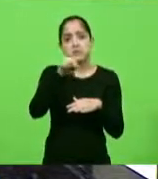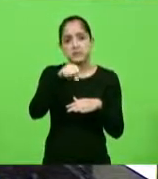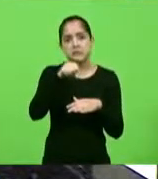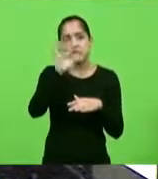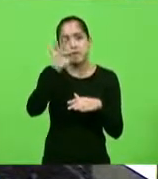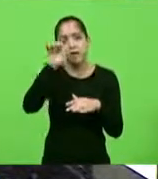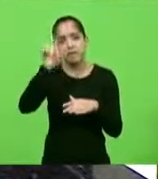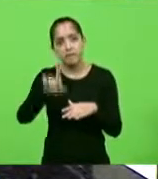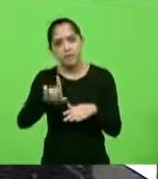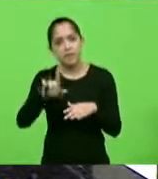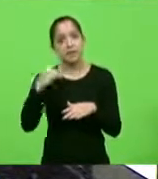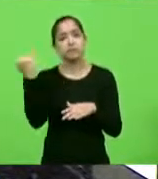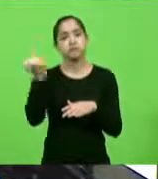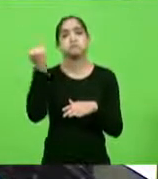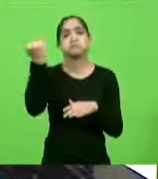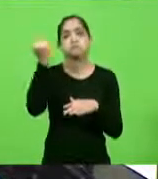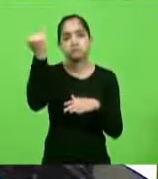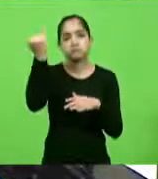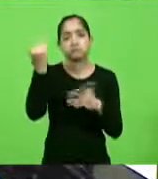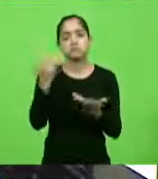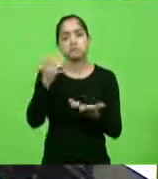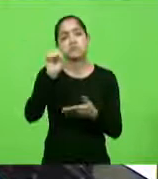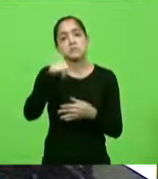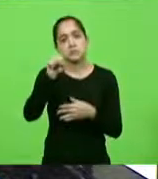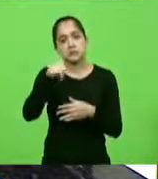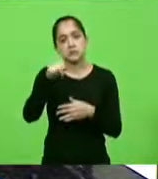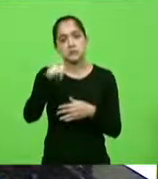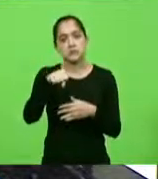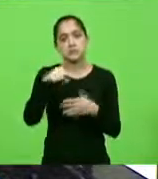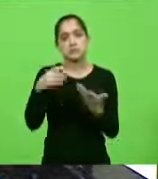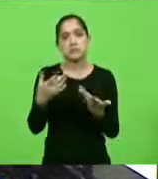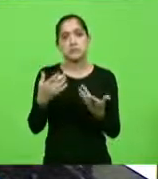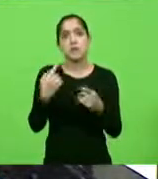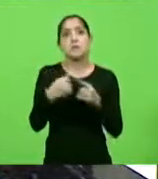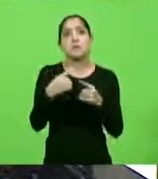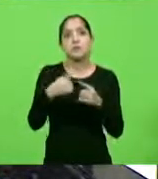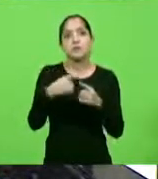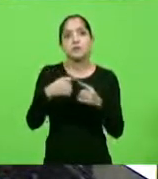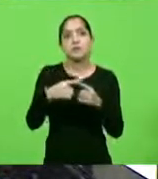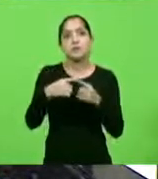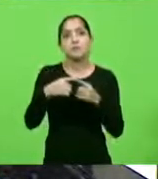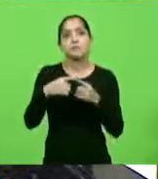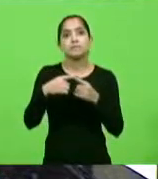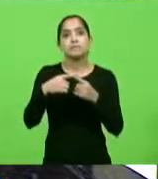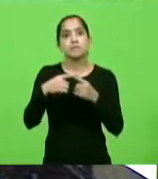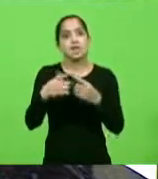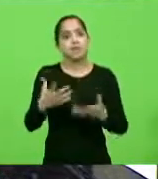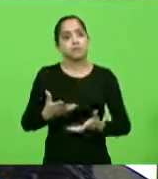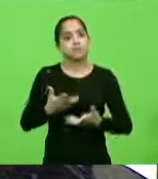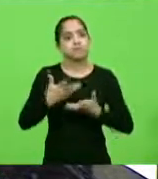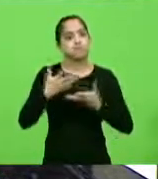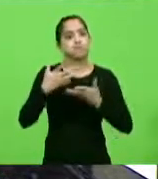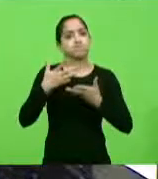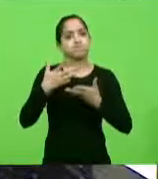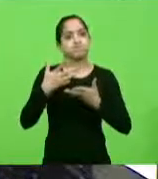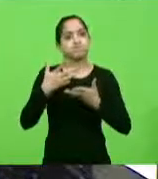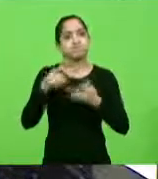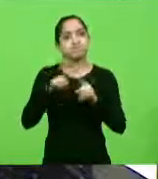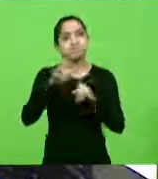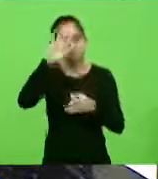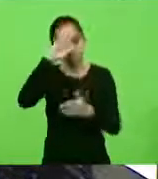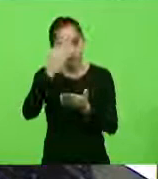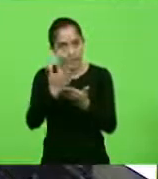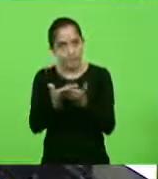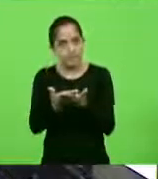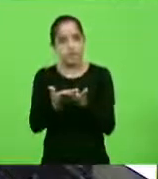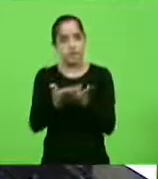a fé é essencial, a fé é sim essencial, porque alimenta para aqueles que creem, para aqueles que